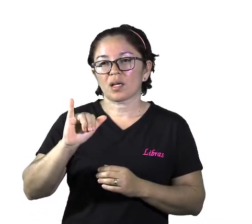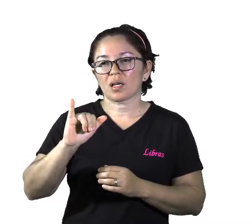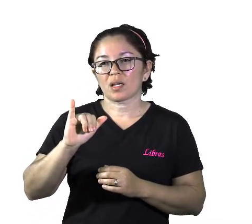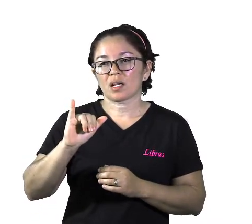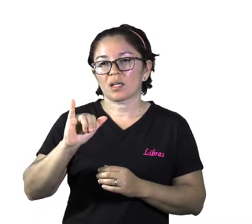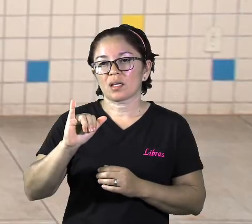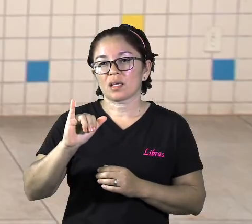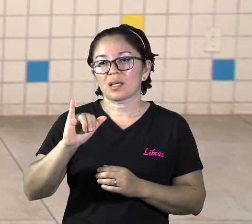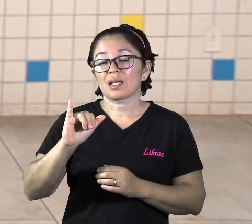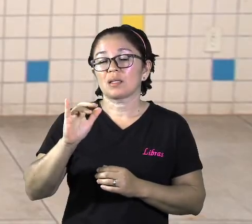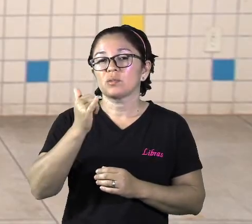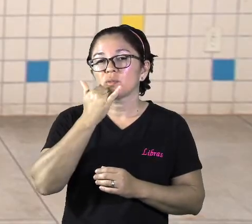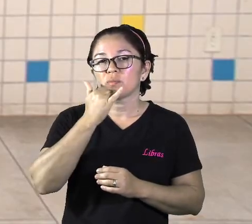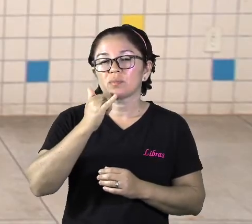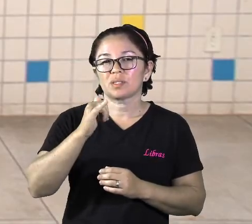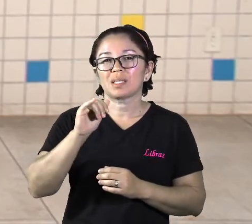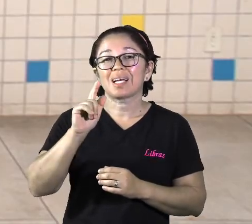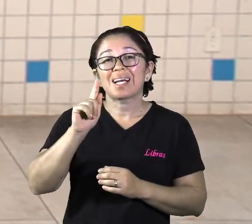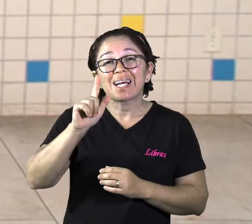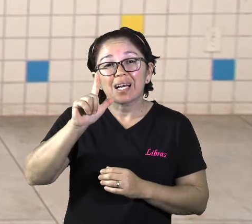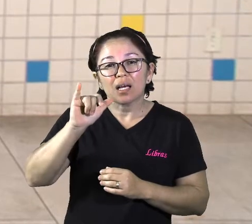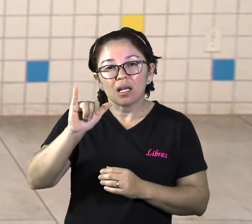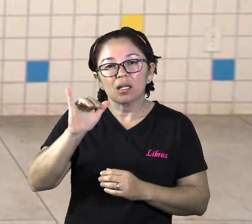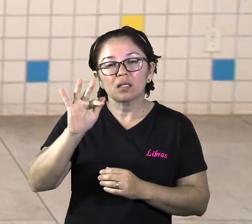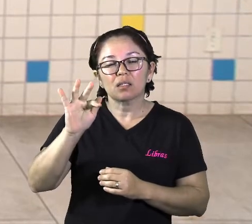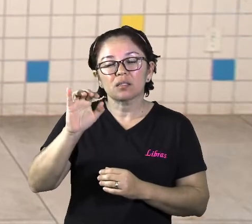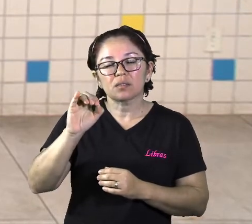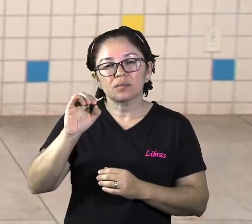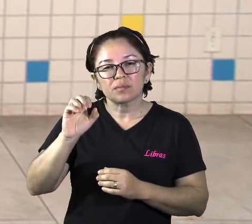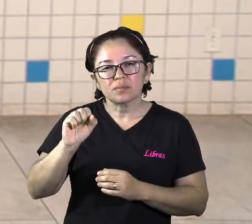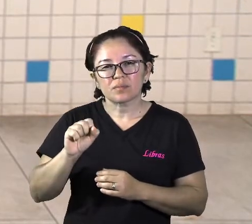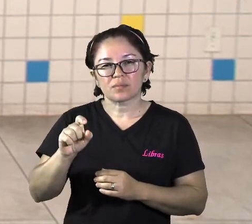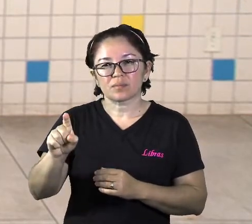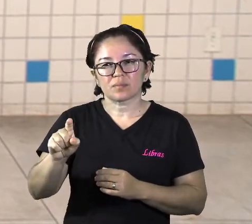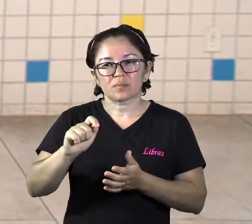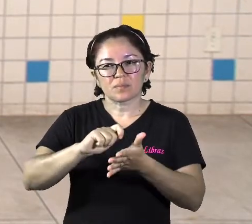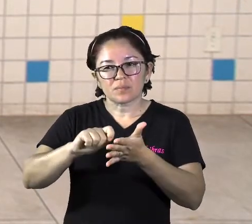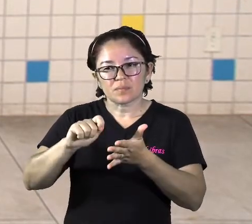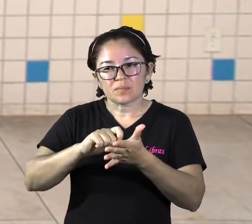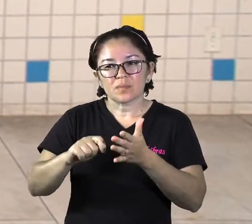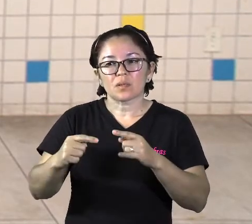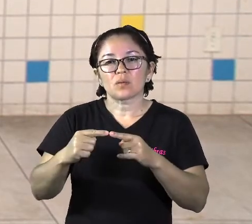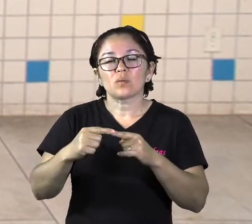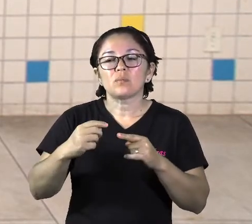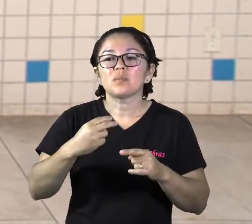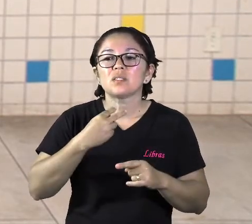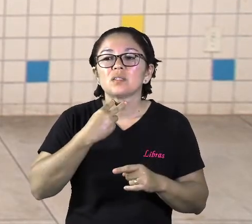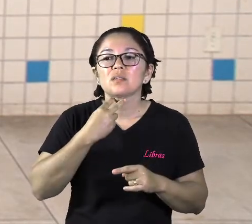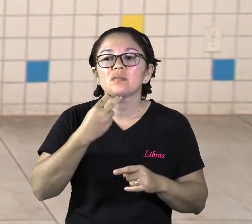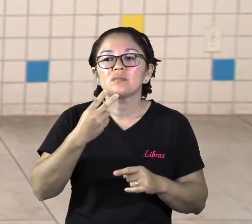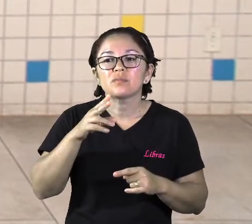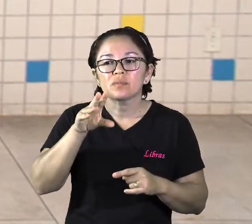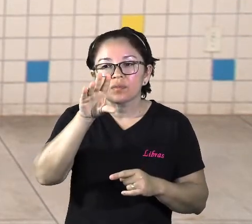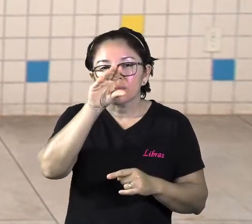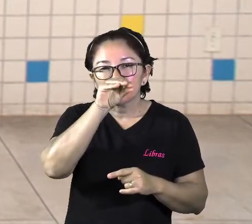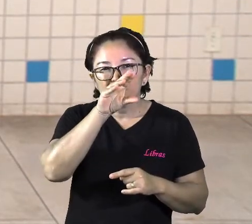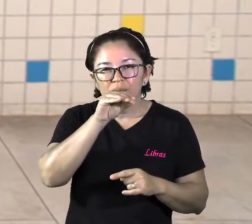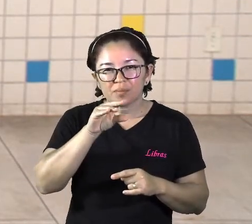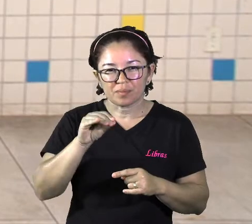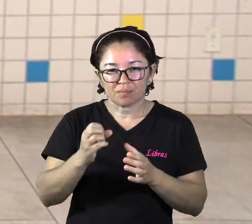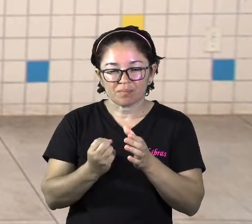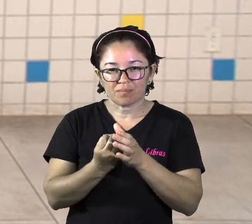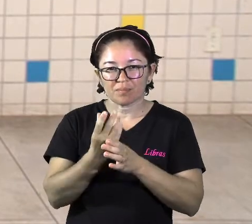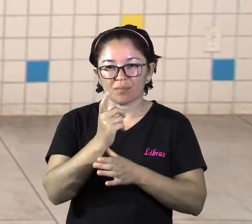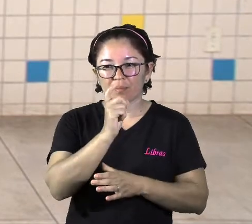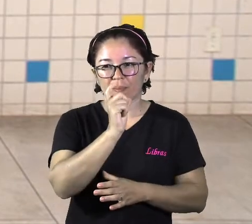símbolos para serem decodificados, né? Na hora de interpretar as mensagens. As palavras, elas eram formadas pela